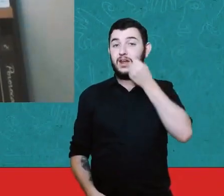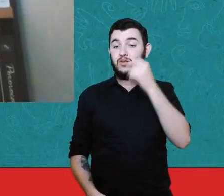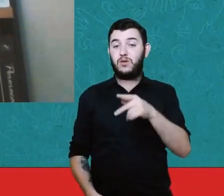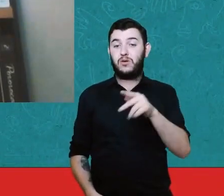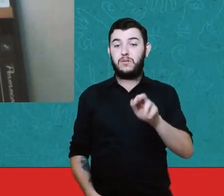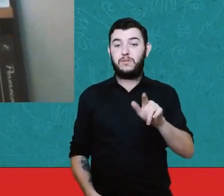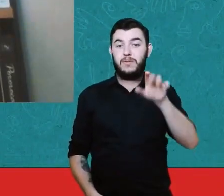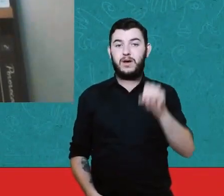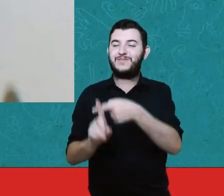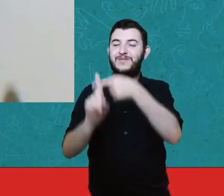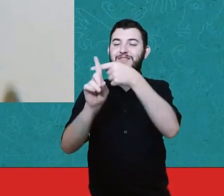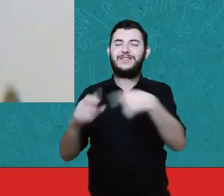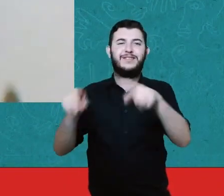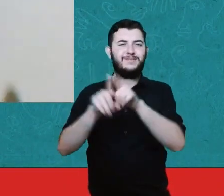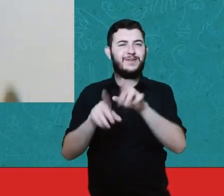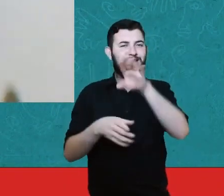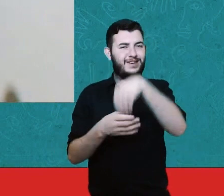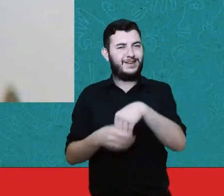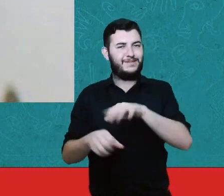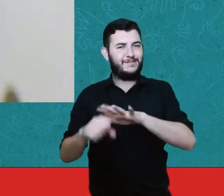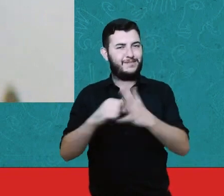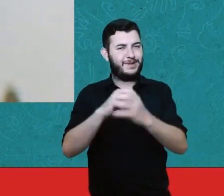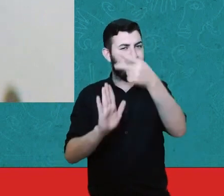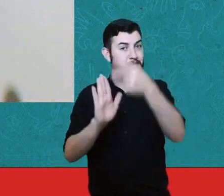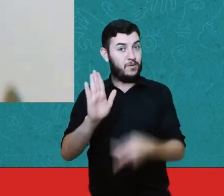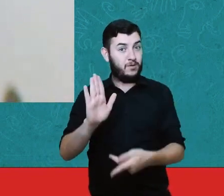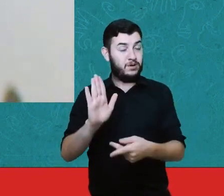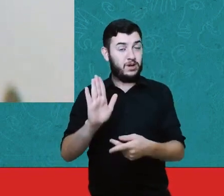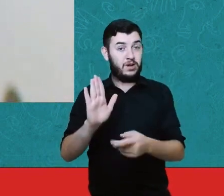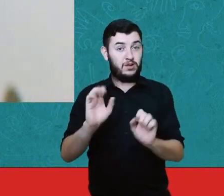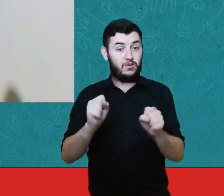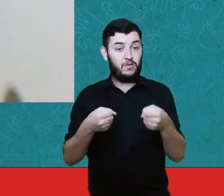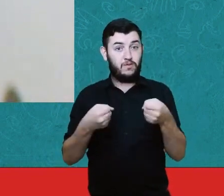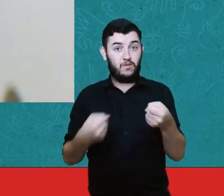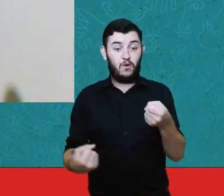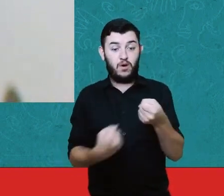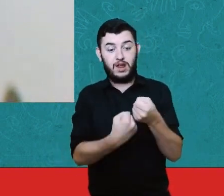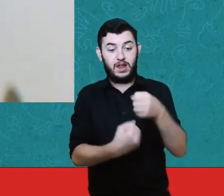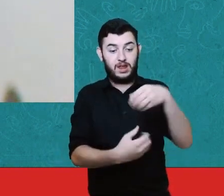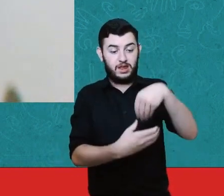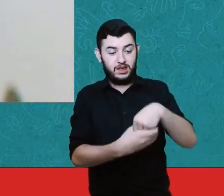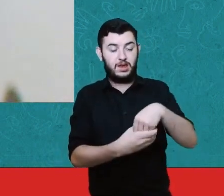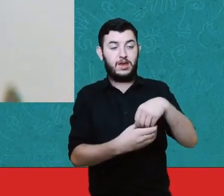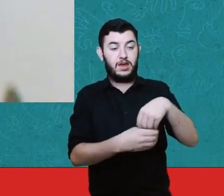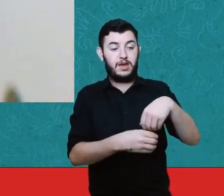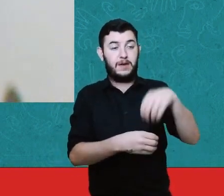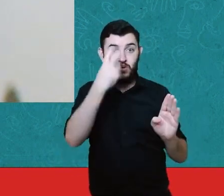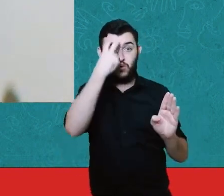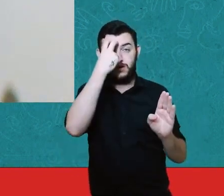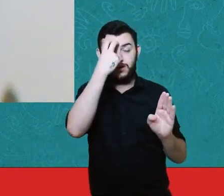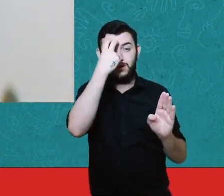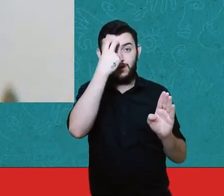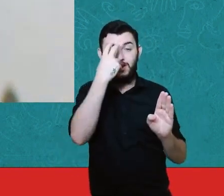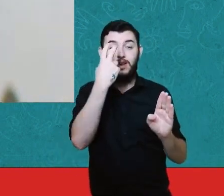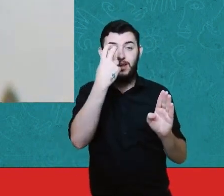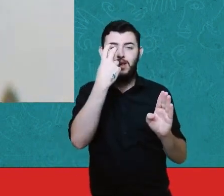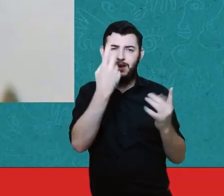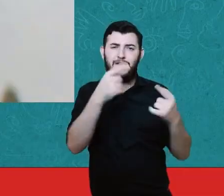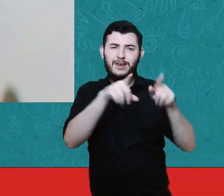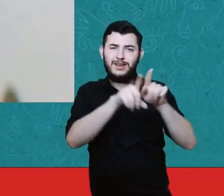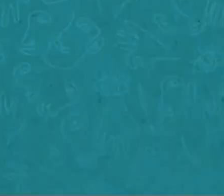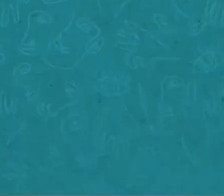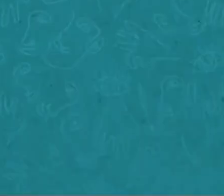Além de Paulo Gustavo. Não só fortalece a cultura do nosso país, mas como também aquece a